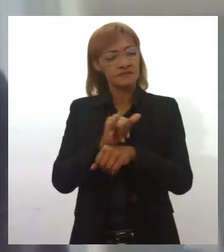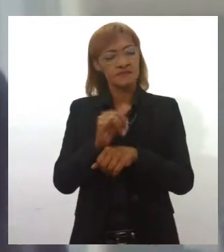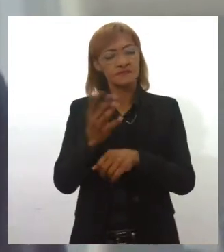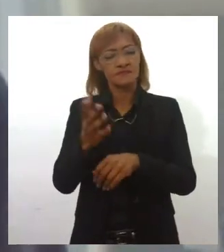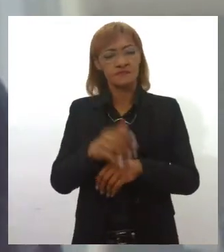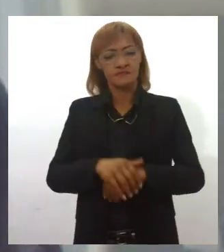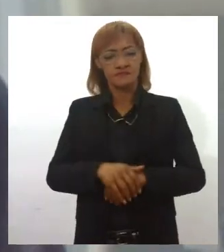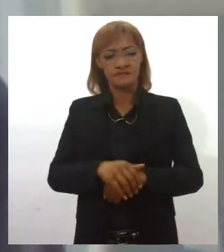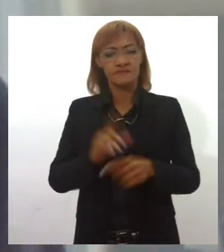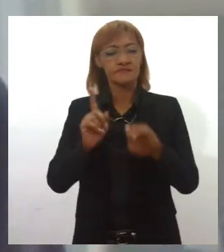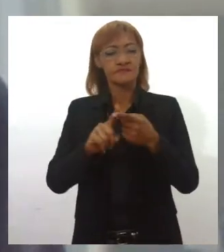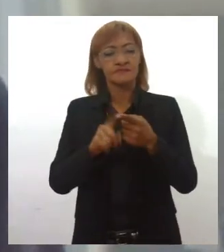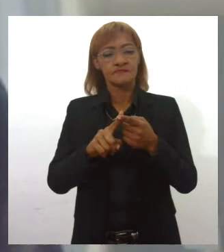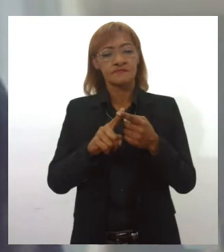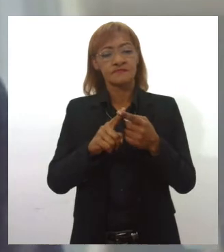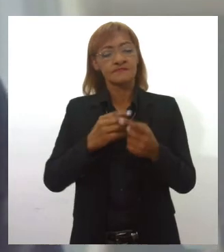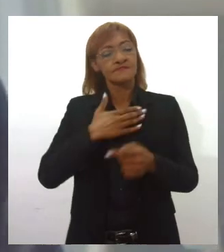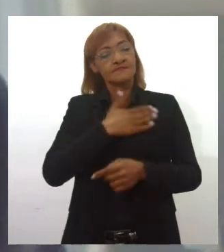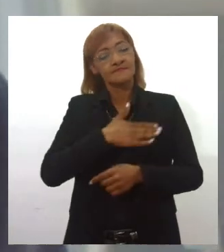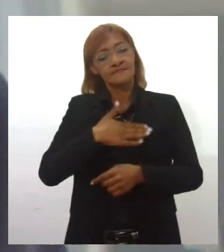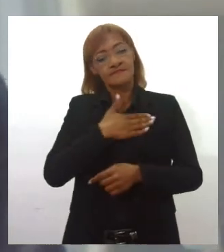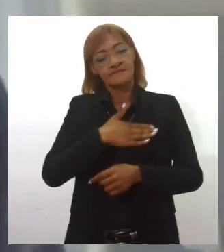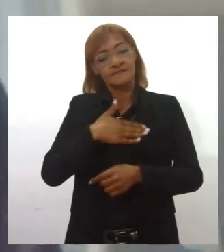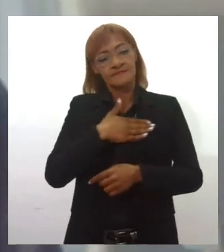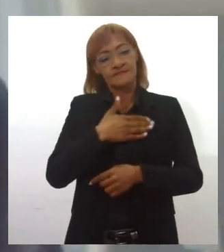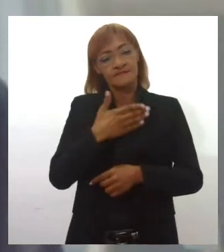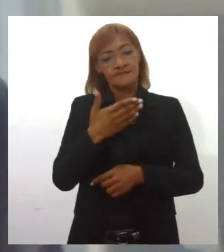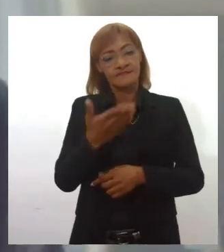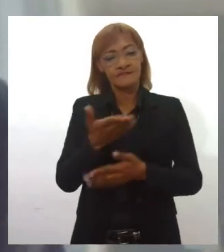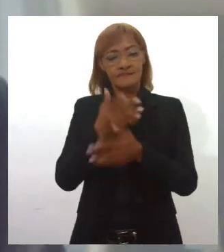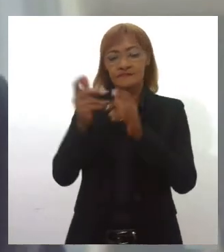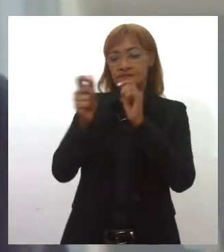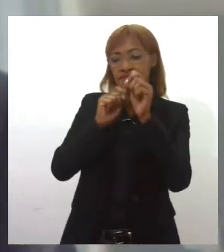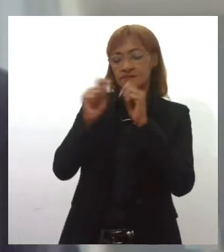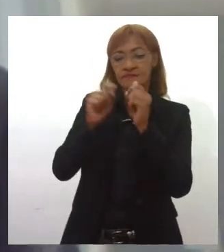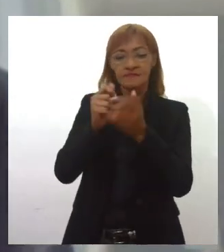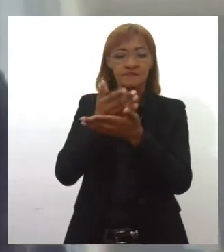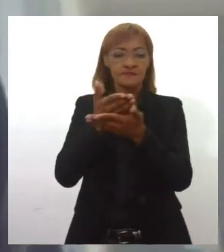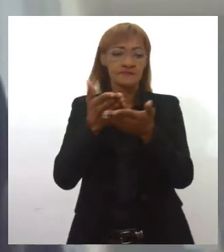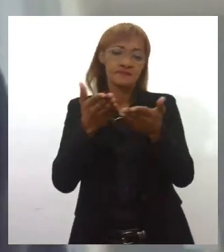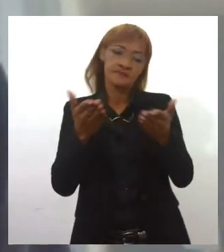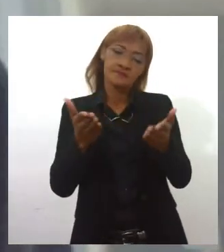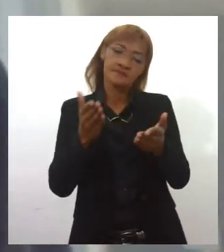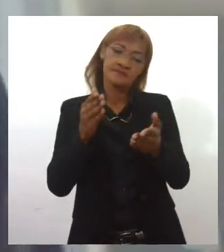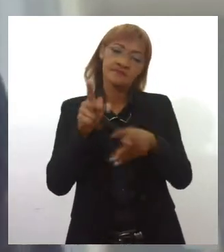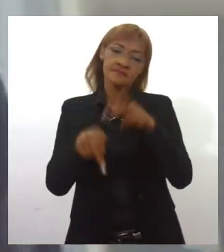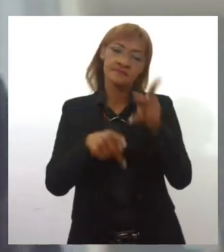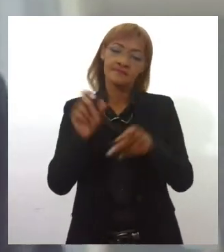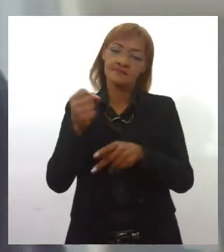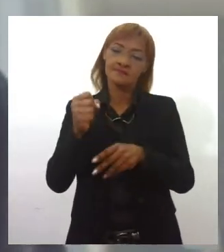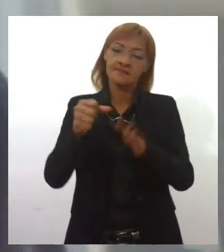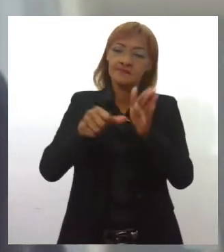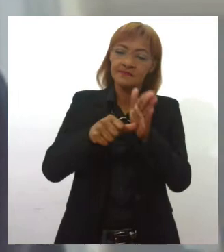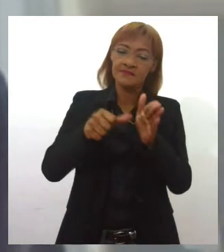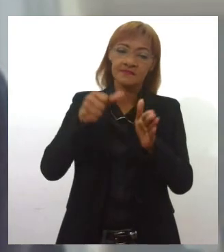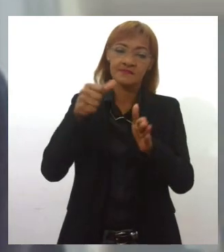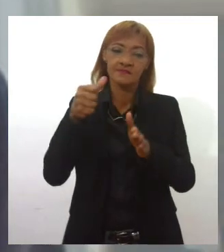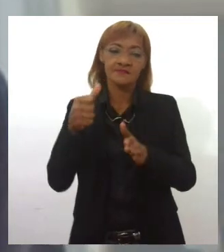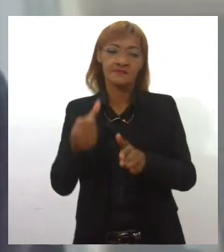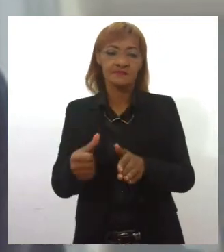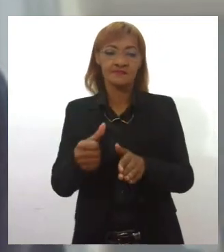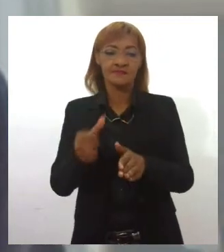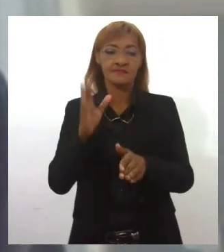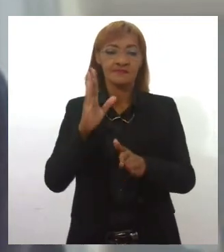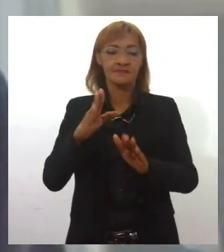registrar a minha satisfação, inclusive, de estar com você nessa entrevista, o fato de eu ser sergipano. É a primeira vez que o sergipano assume a